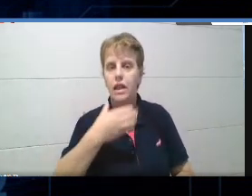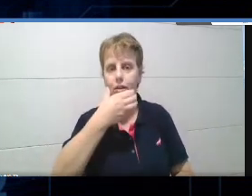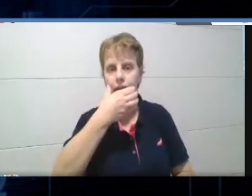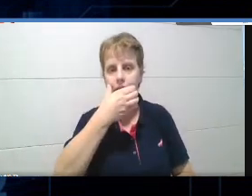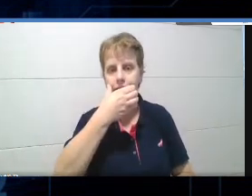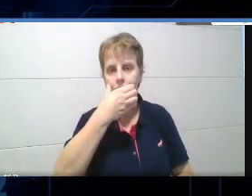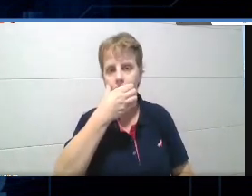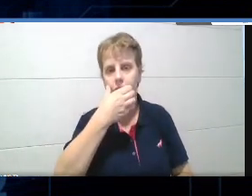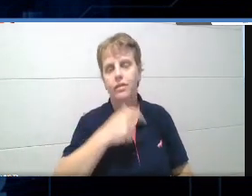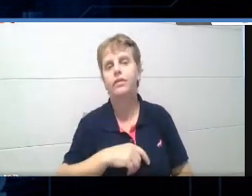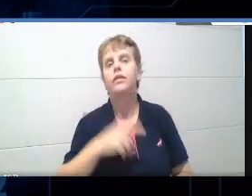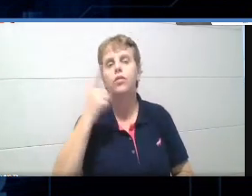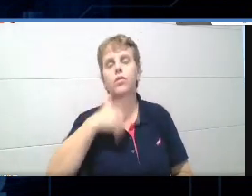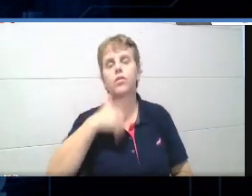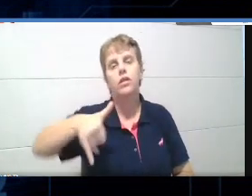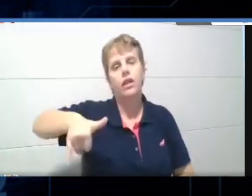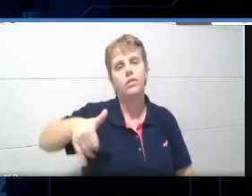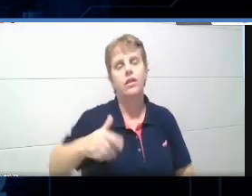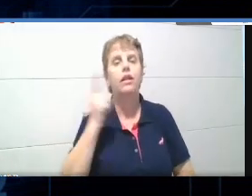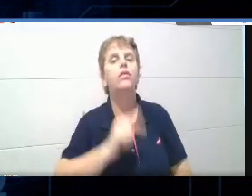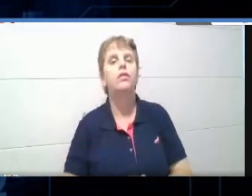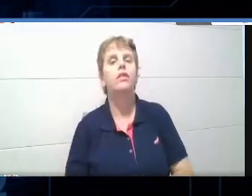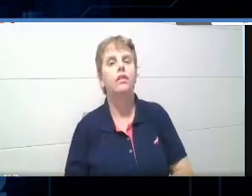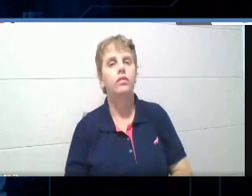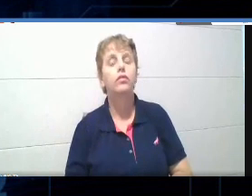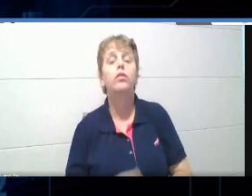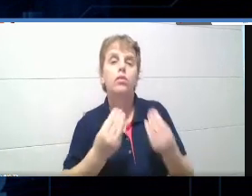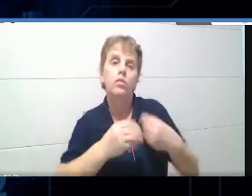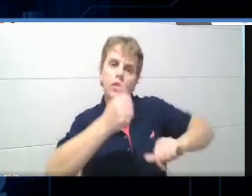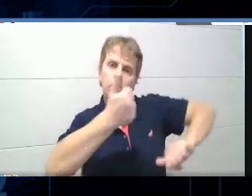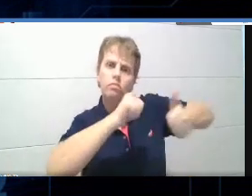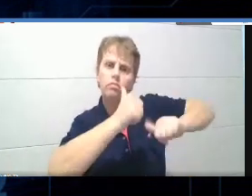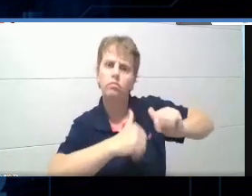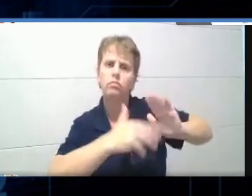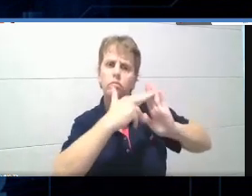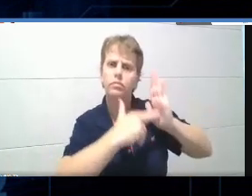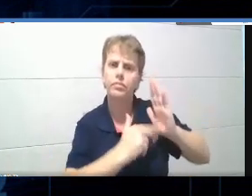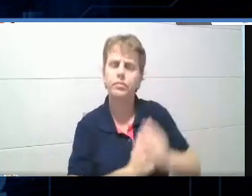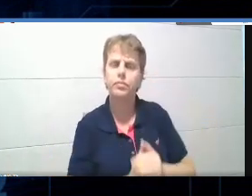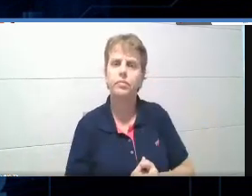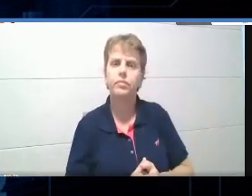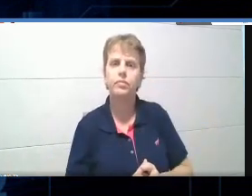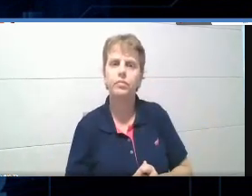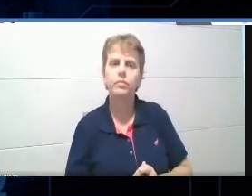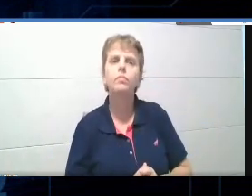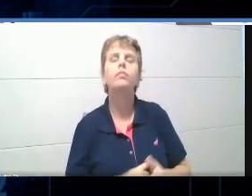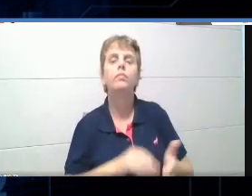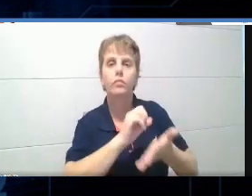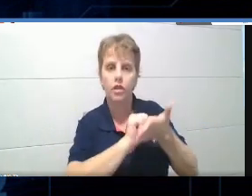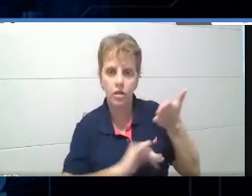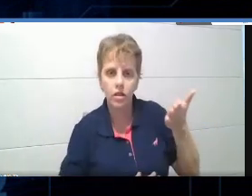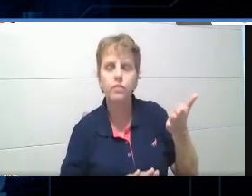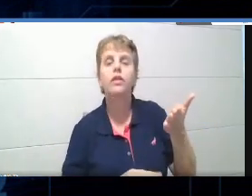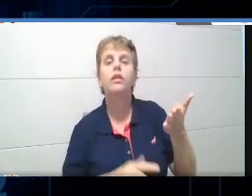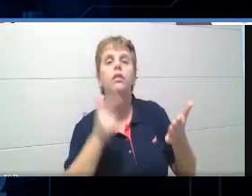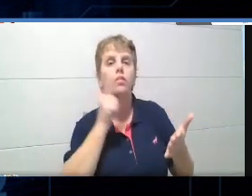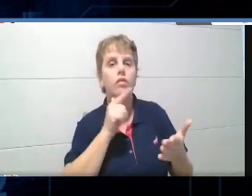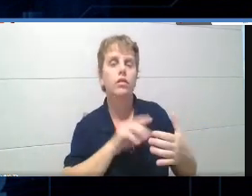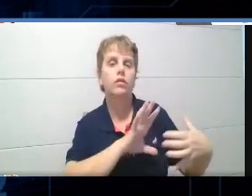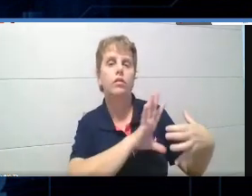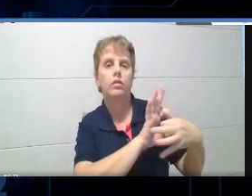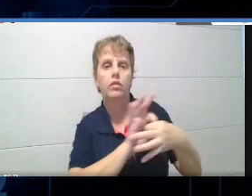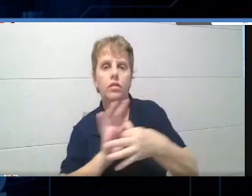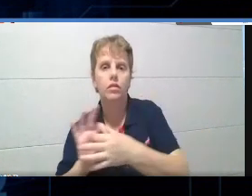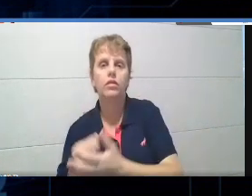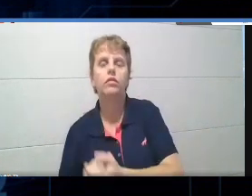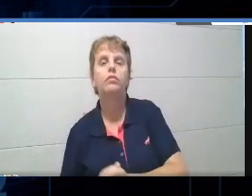critérios claros que a gente já vai chegar. Pra como é você vai avaliar isso, né? E que essa avaliação seja, que essa atividade, que essa avaliação seja contextualizada,